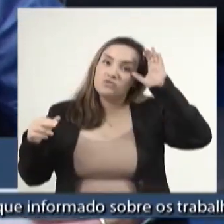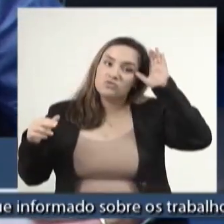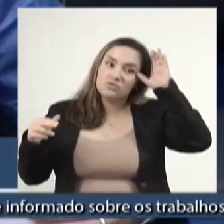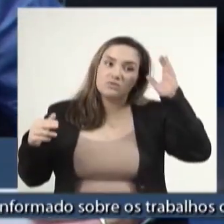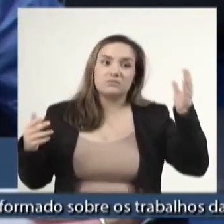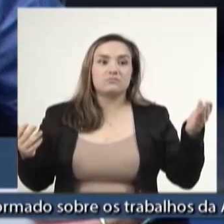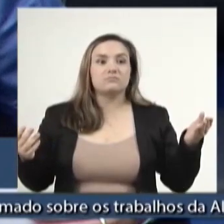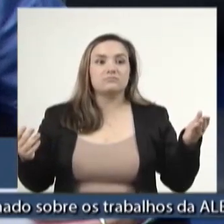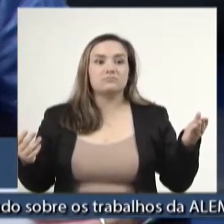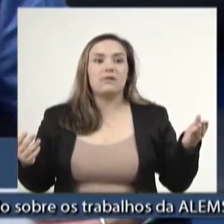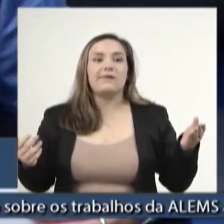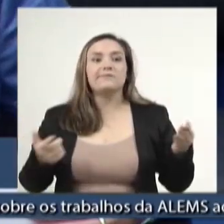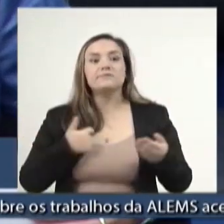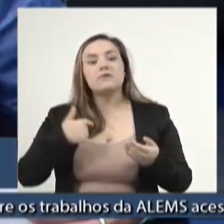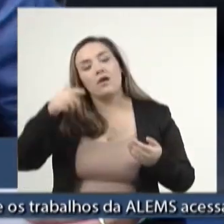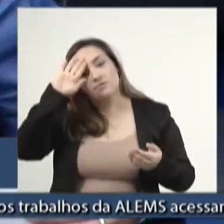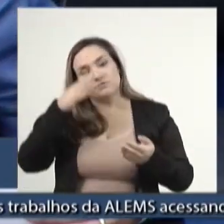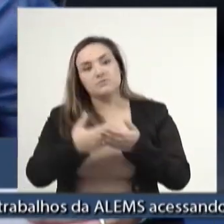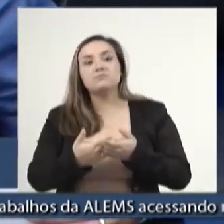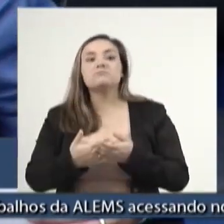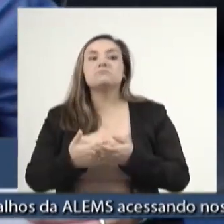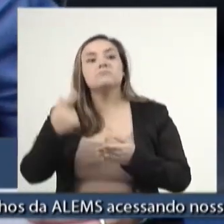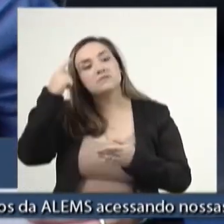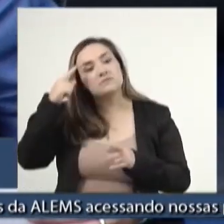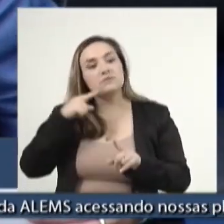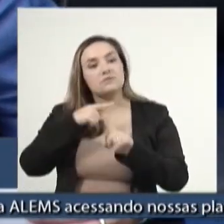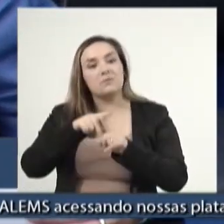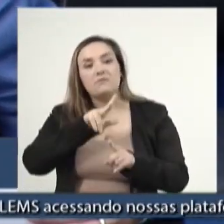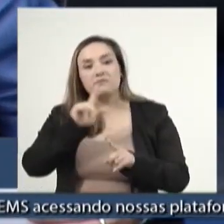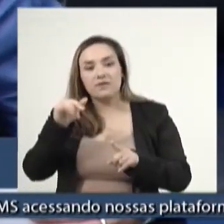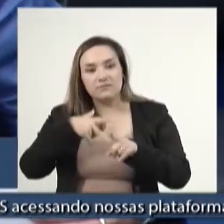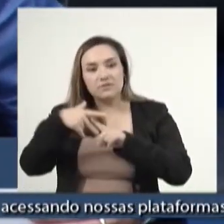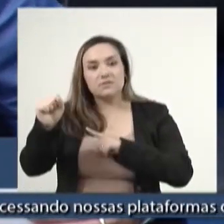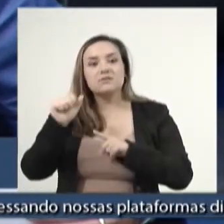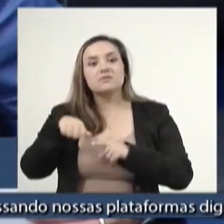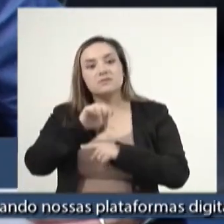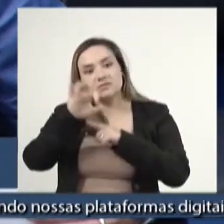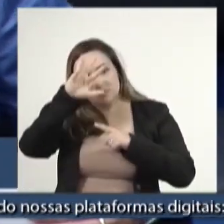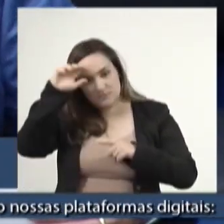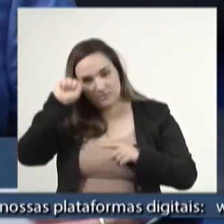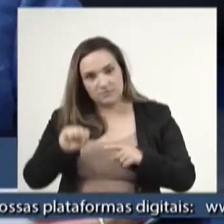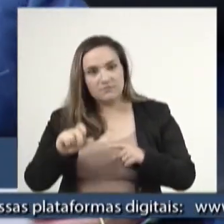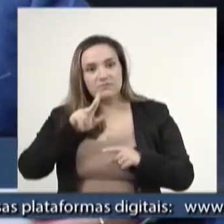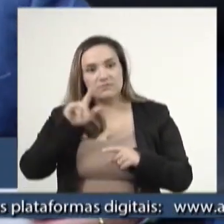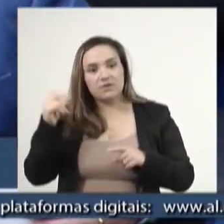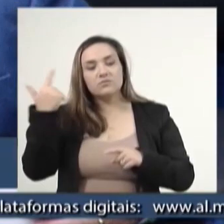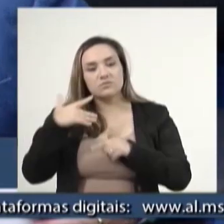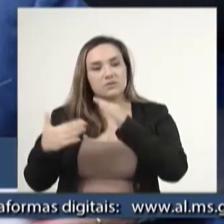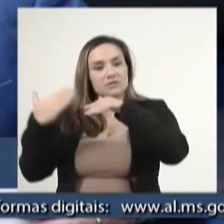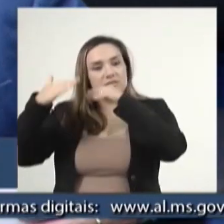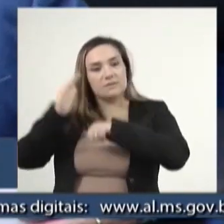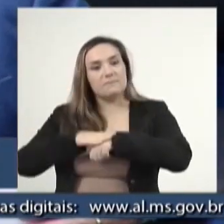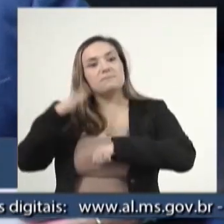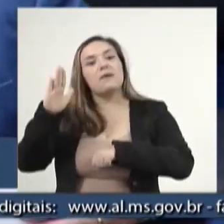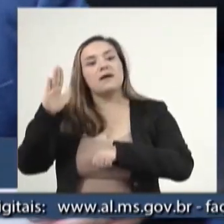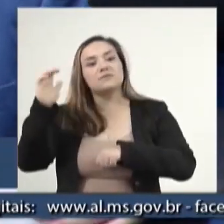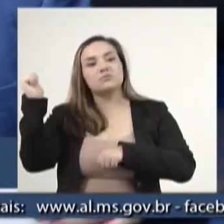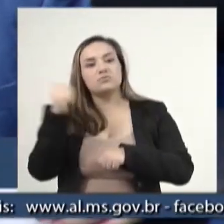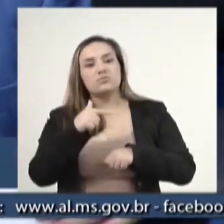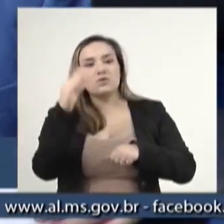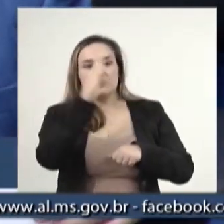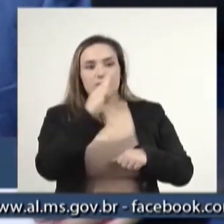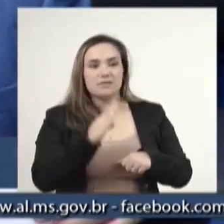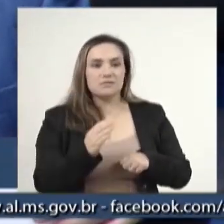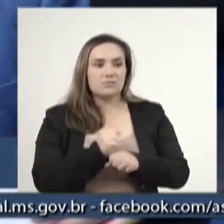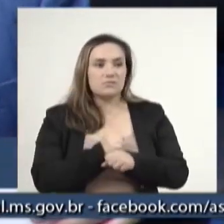passado, acredito que o otimismo vai vencer e o Mato Grosso do Sul vai crescer mais que o Brasil de